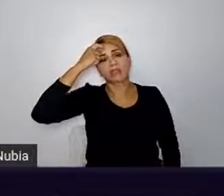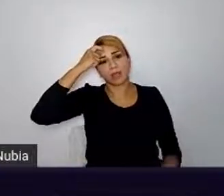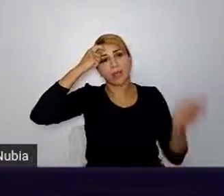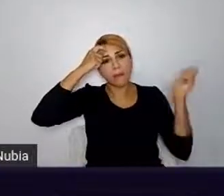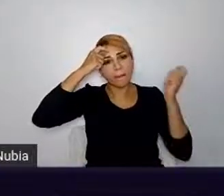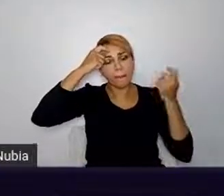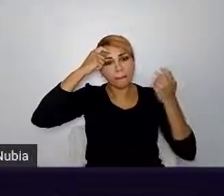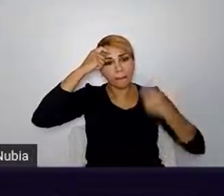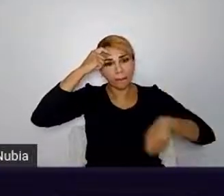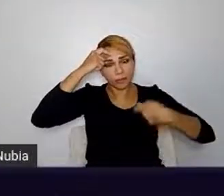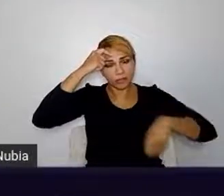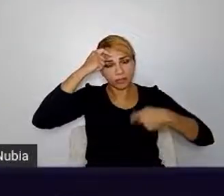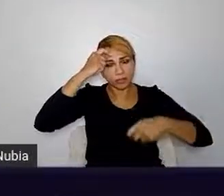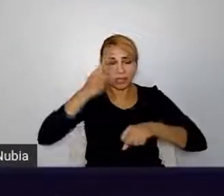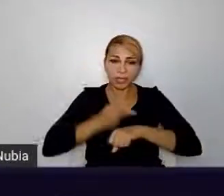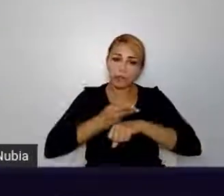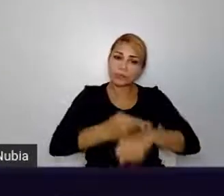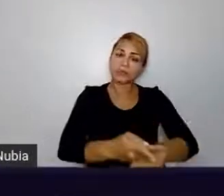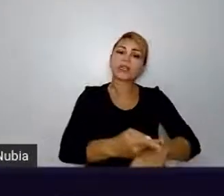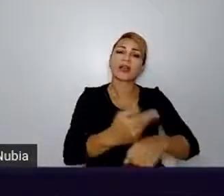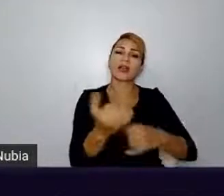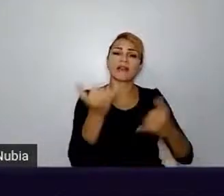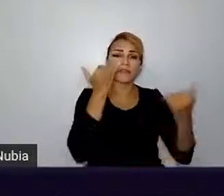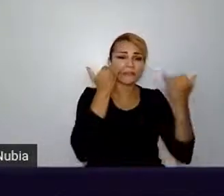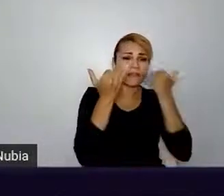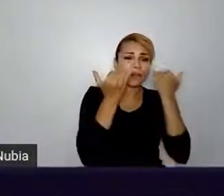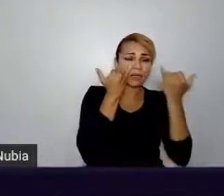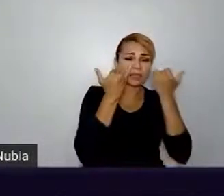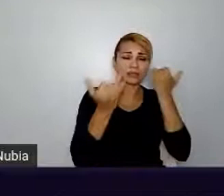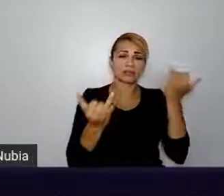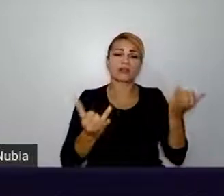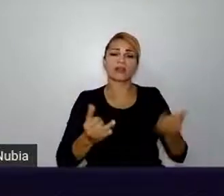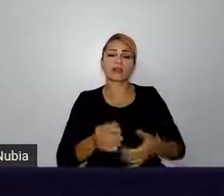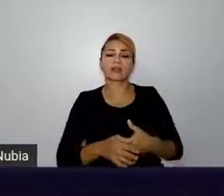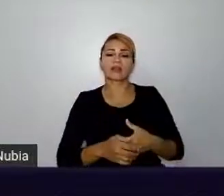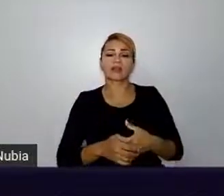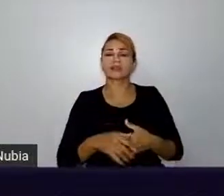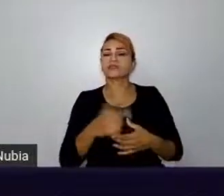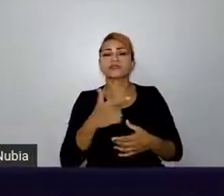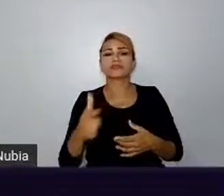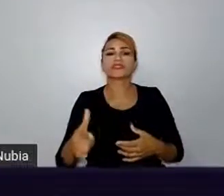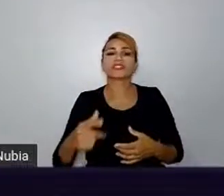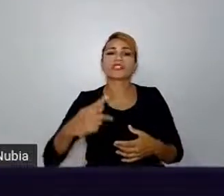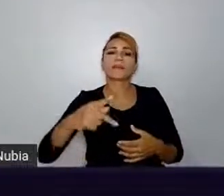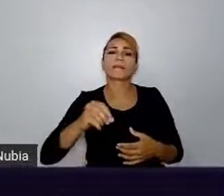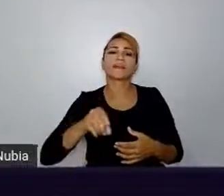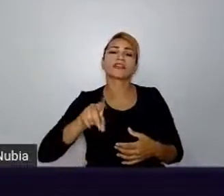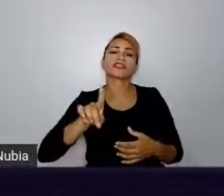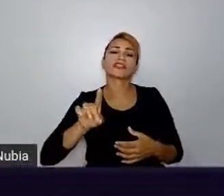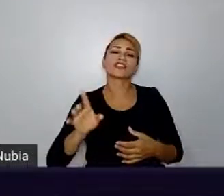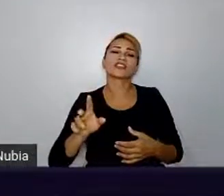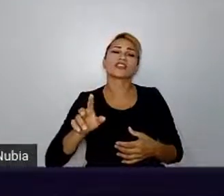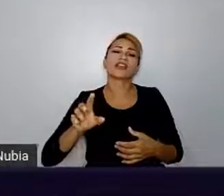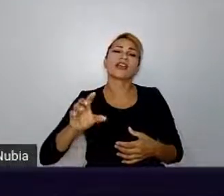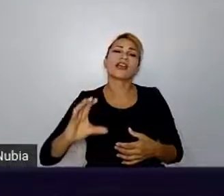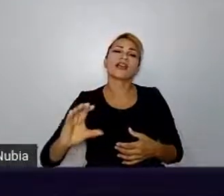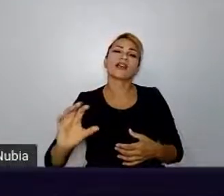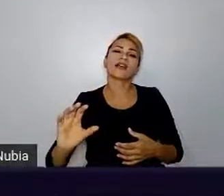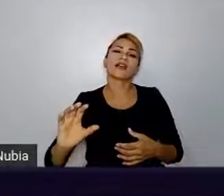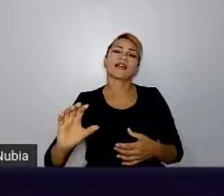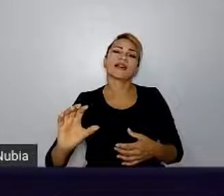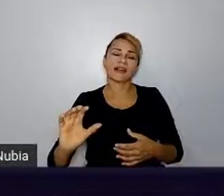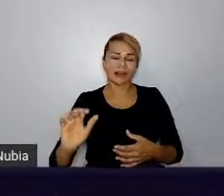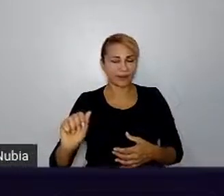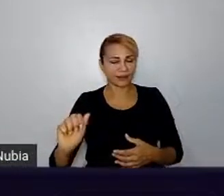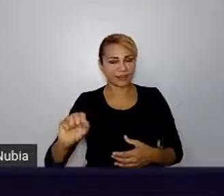informação ativamente sobre isso, né? Eu não, sei lá, não tinha podcasts que eu poderia ouvir sobre isso. Então, foi mais